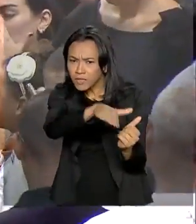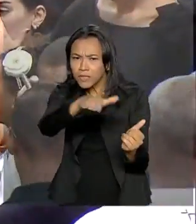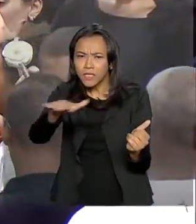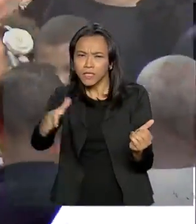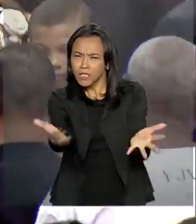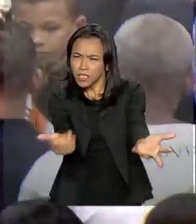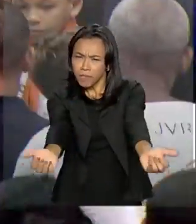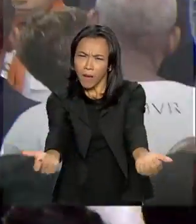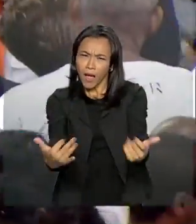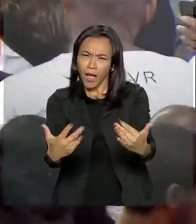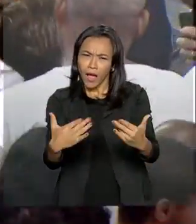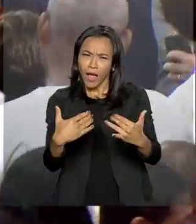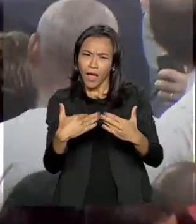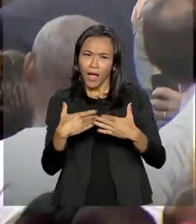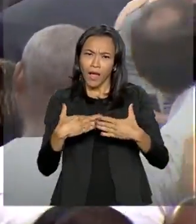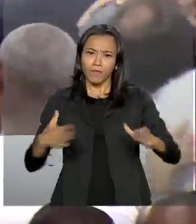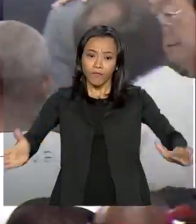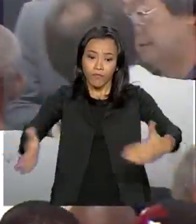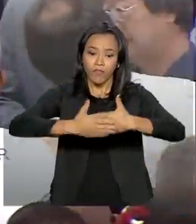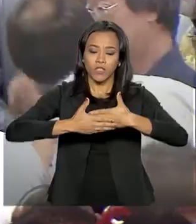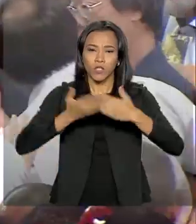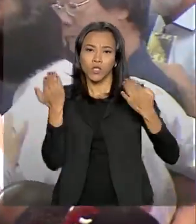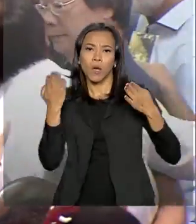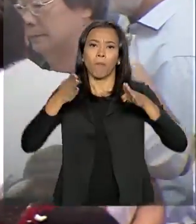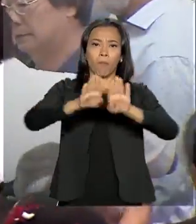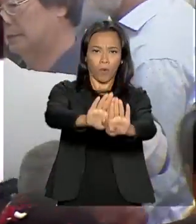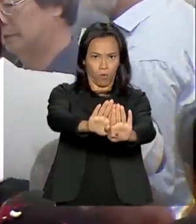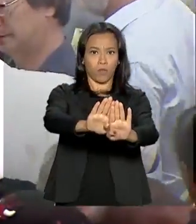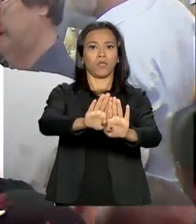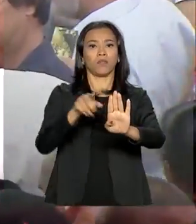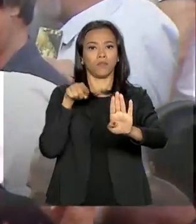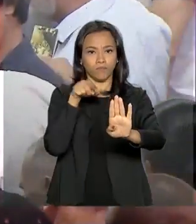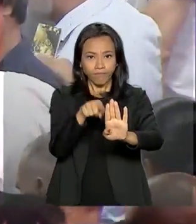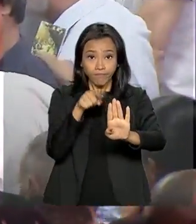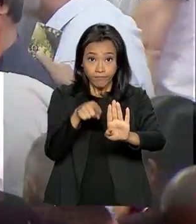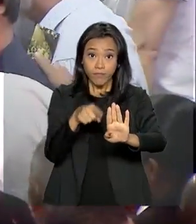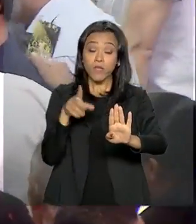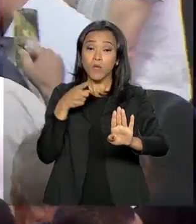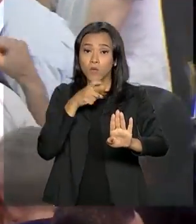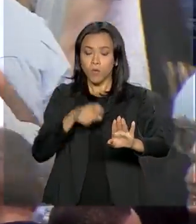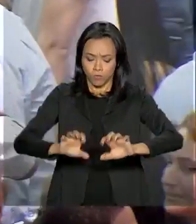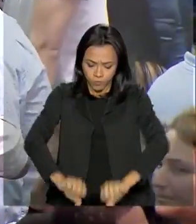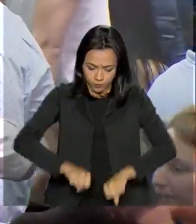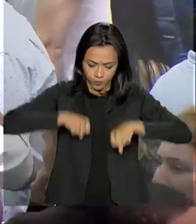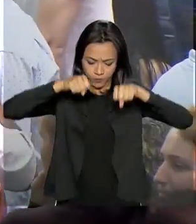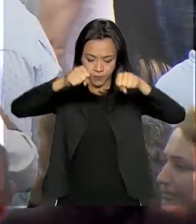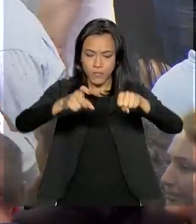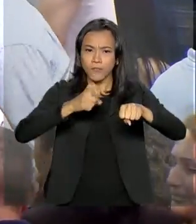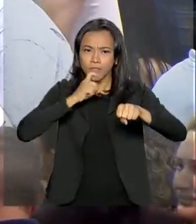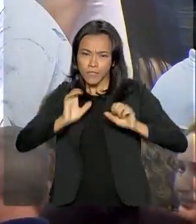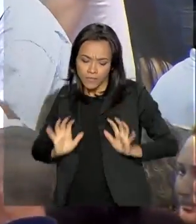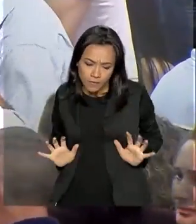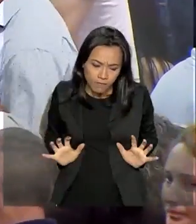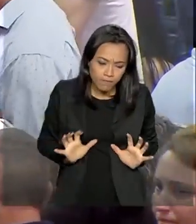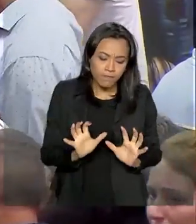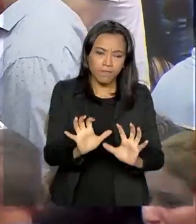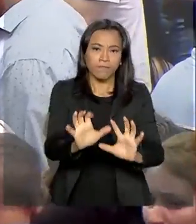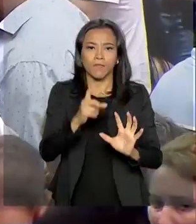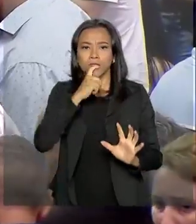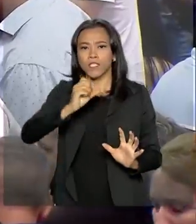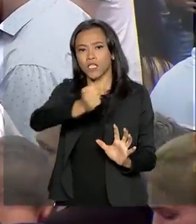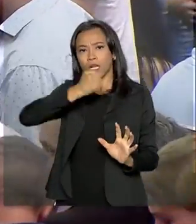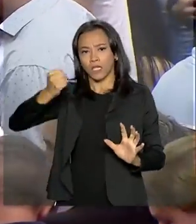crianças dentro da cantina, bloqueando inclusive a porta com freezers e também com geladeiras. E